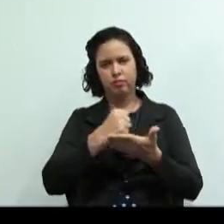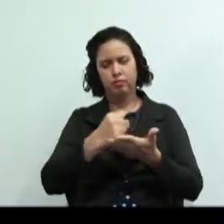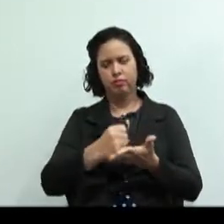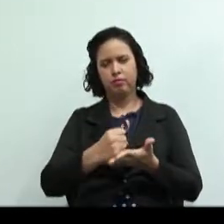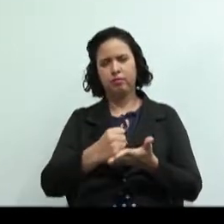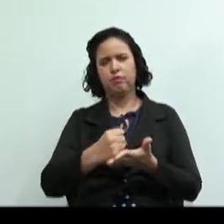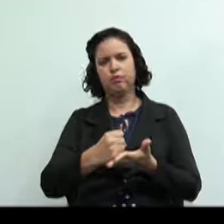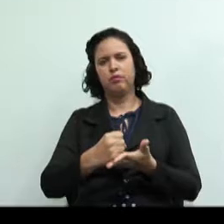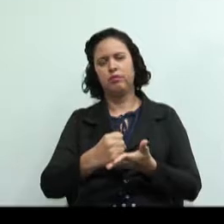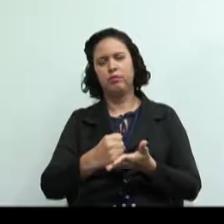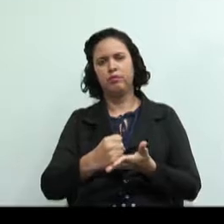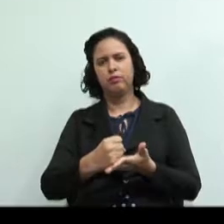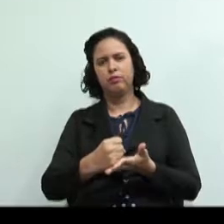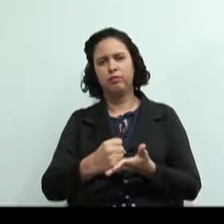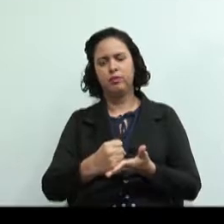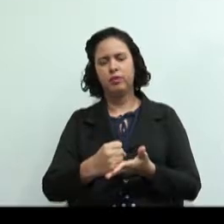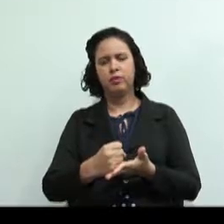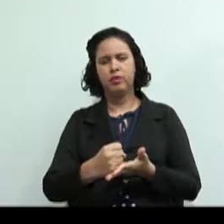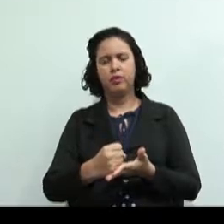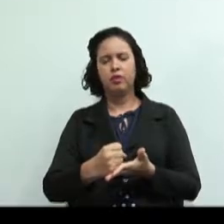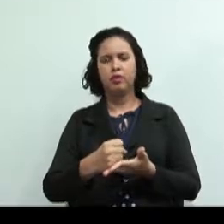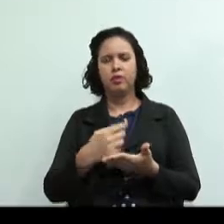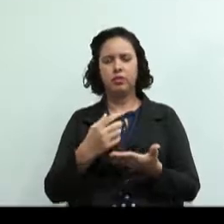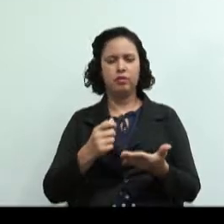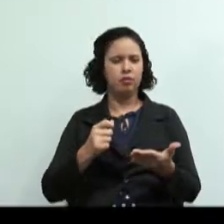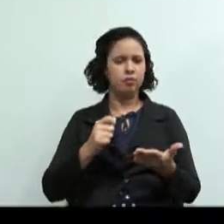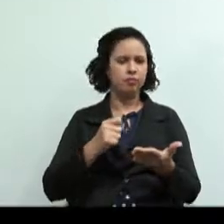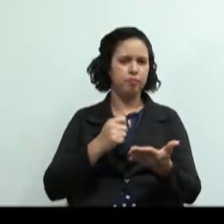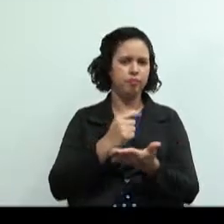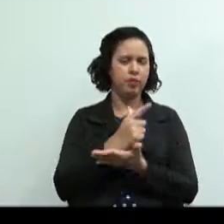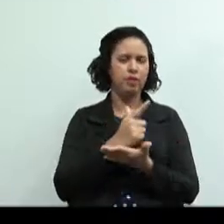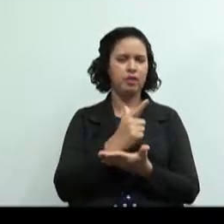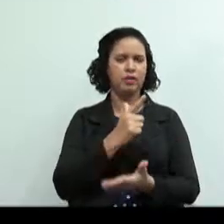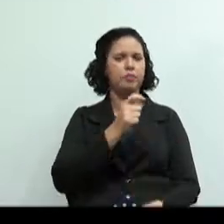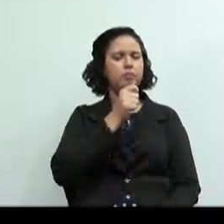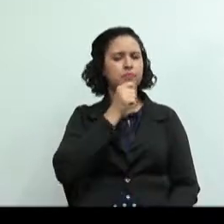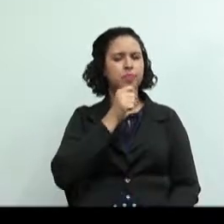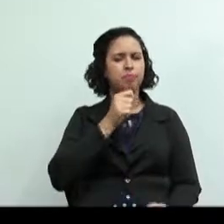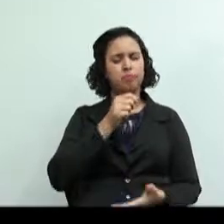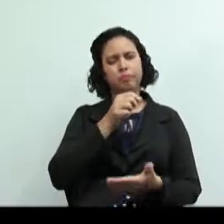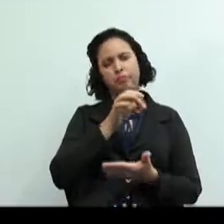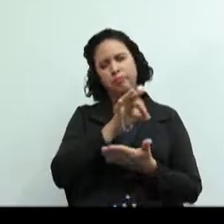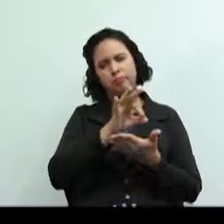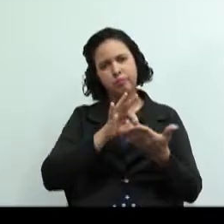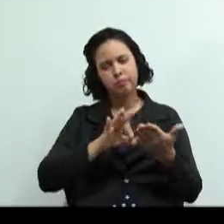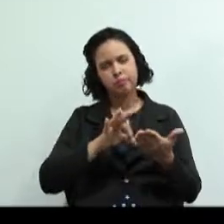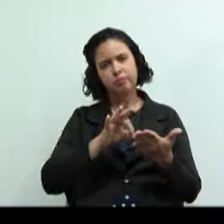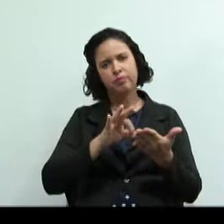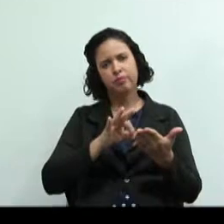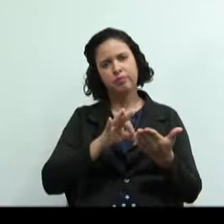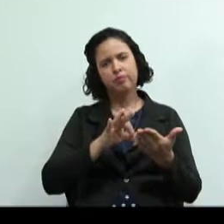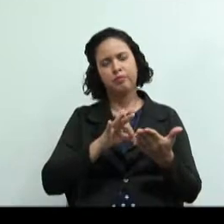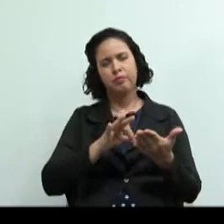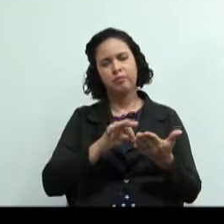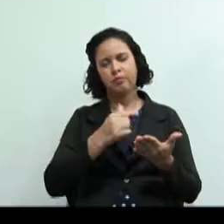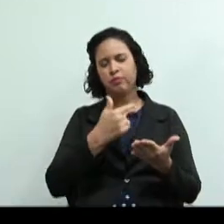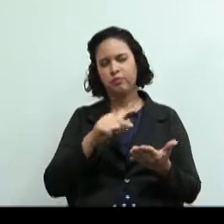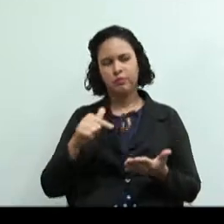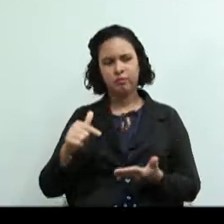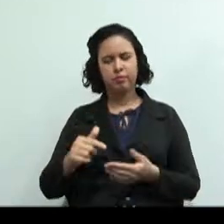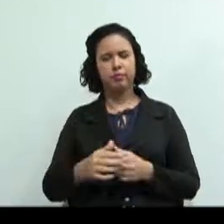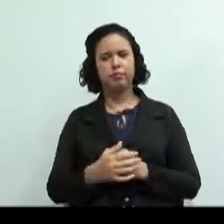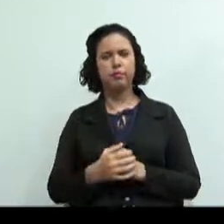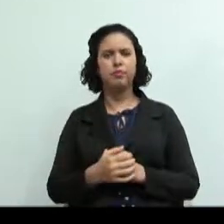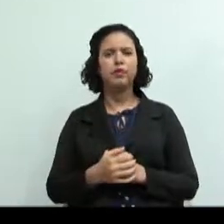serviço que não paga em carros trabalhistas ela contrata o serviço específico você